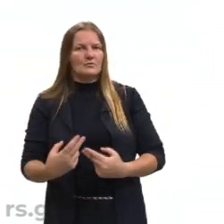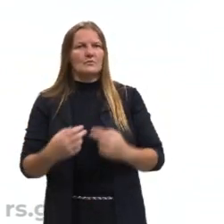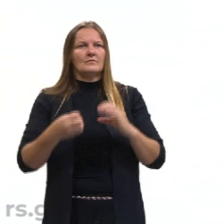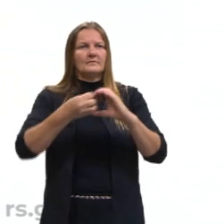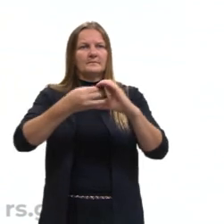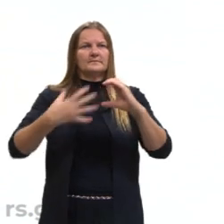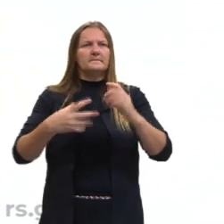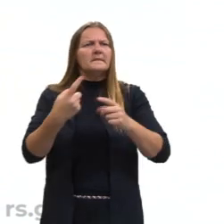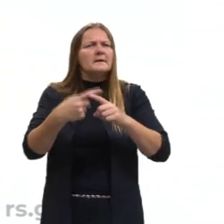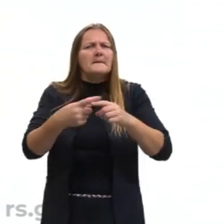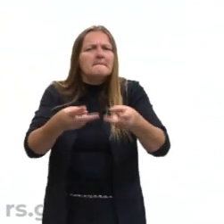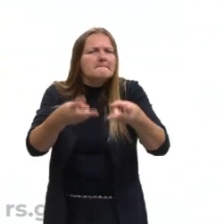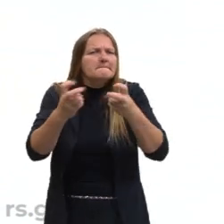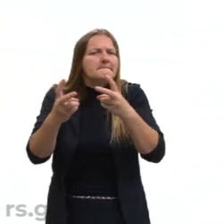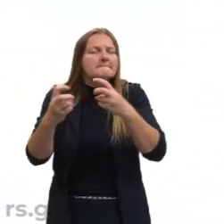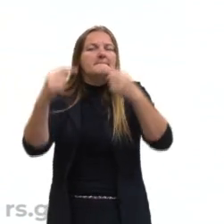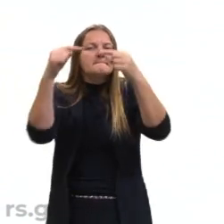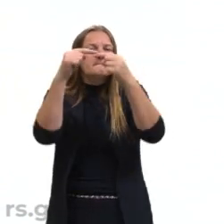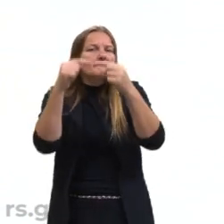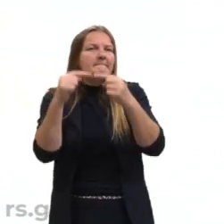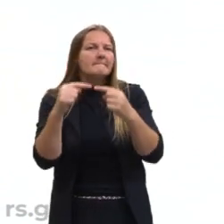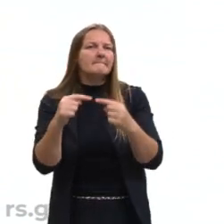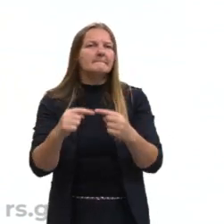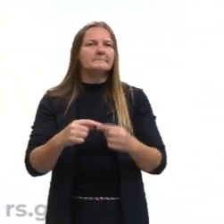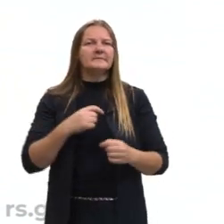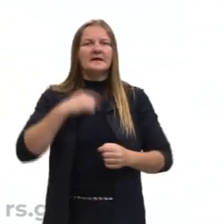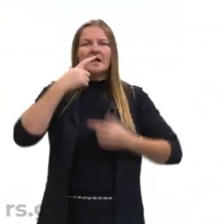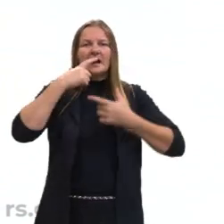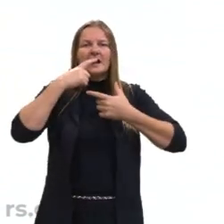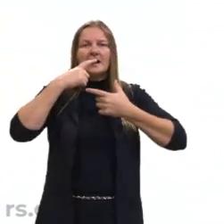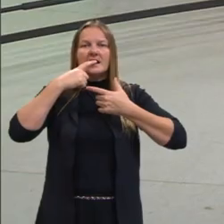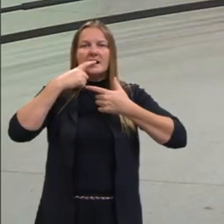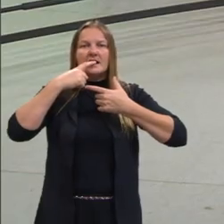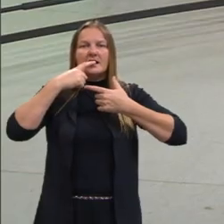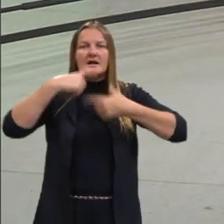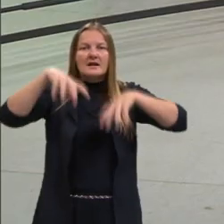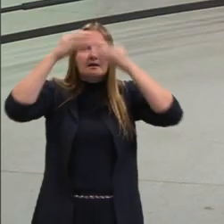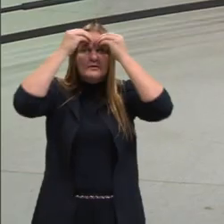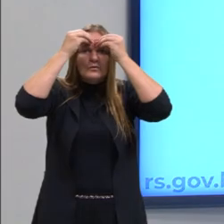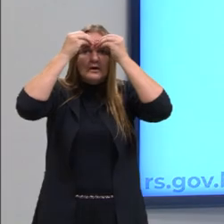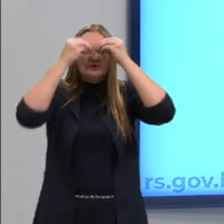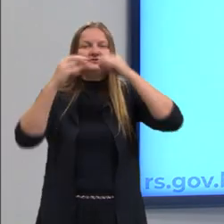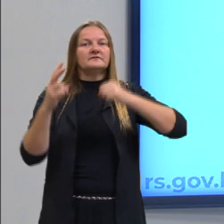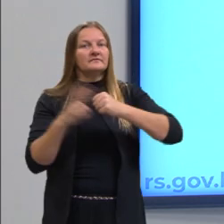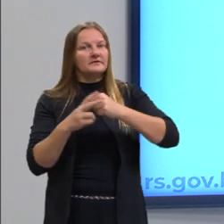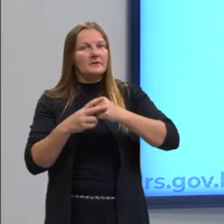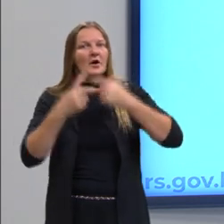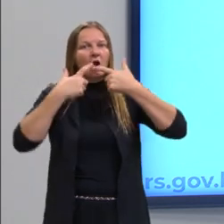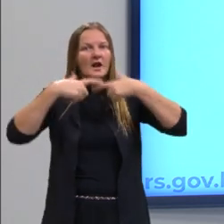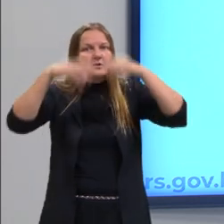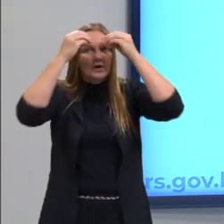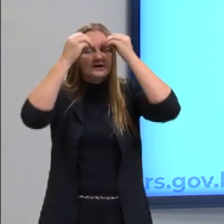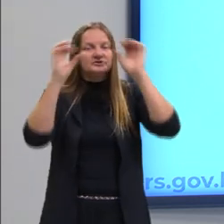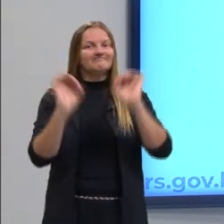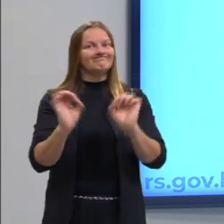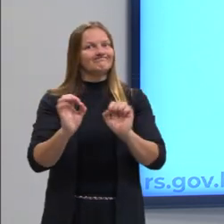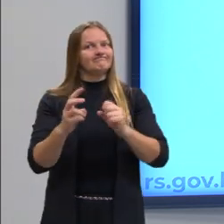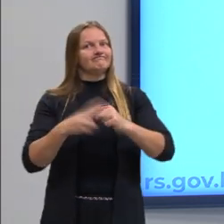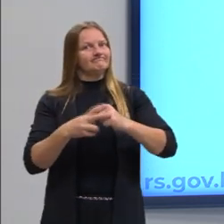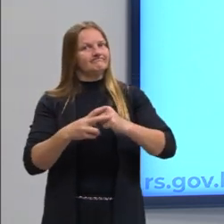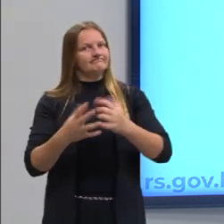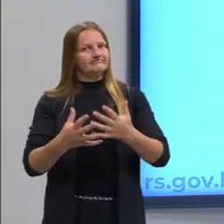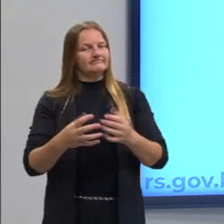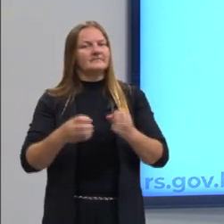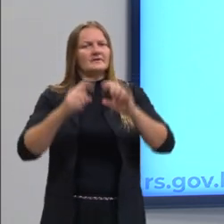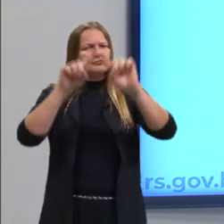exploram a combinação entre linguagem verbal e linguagem não verbal. Vamos abrir um parênteses aqui